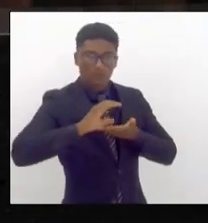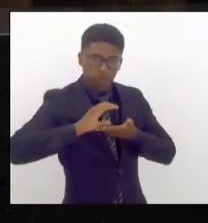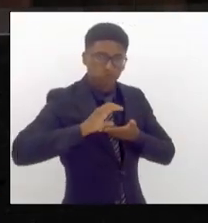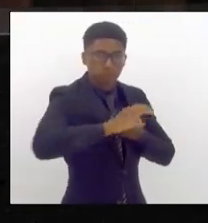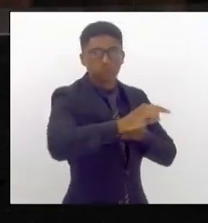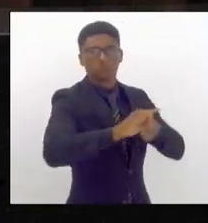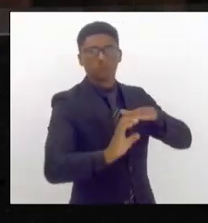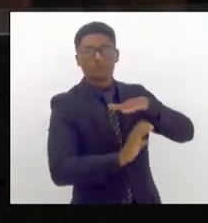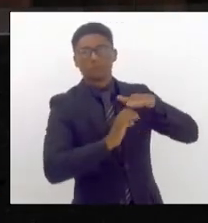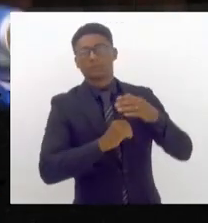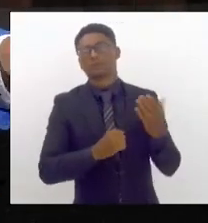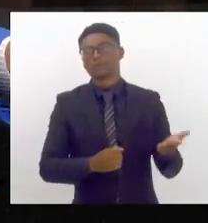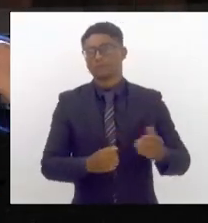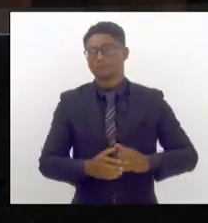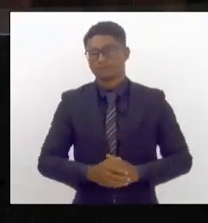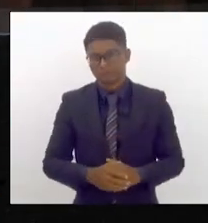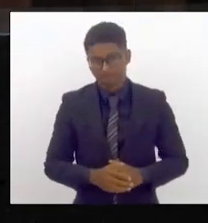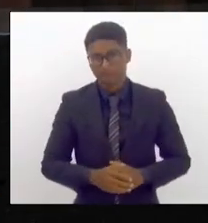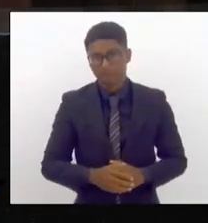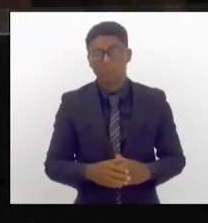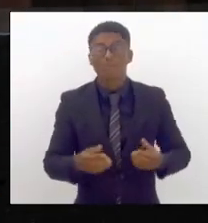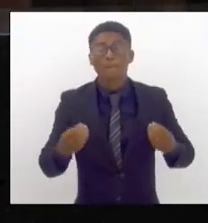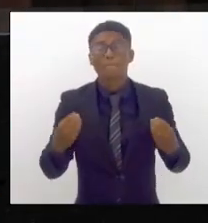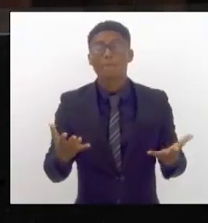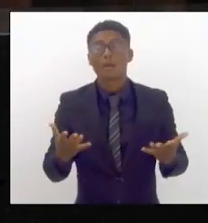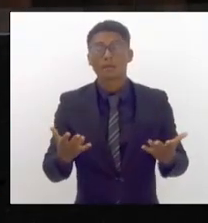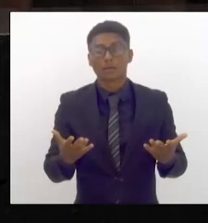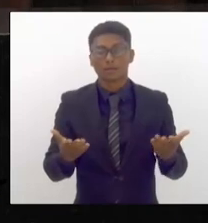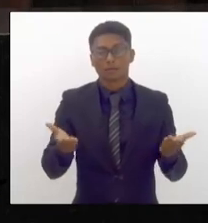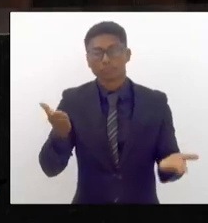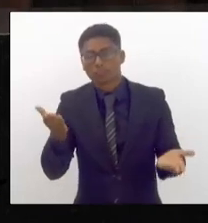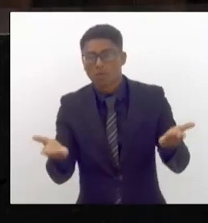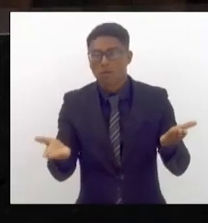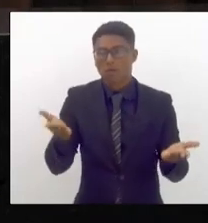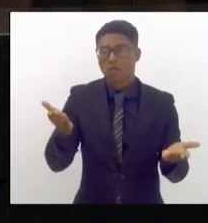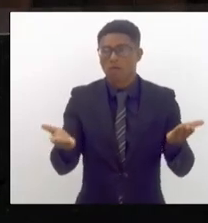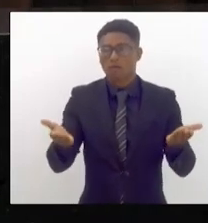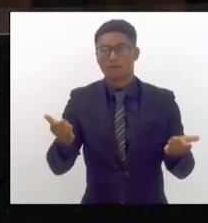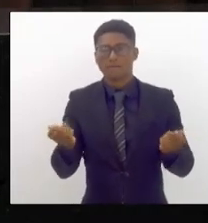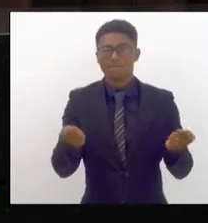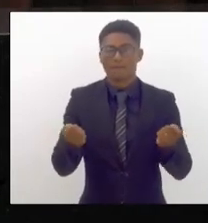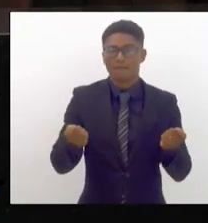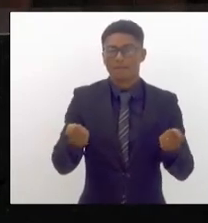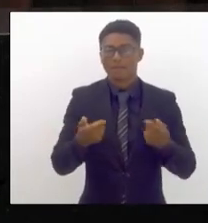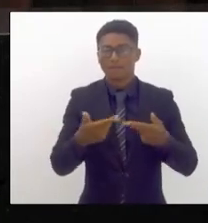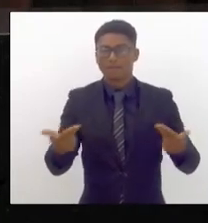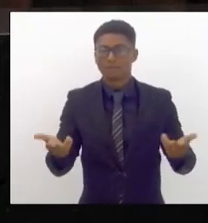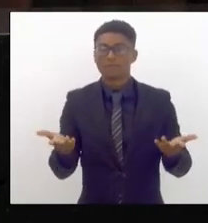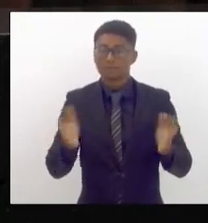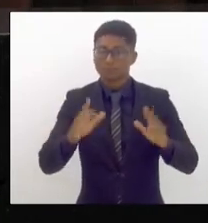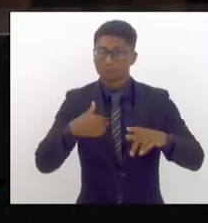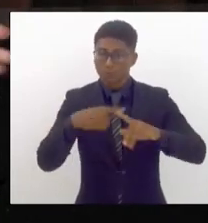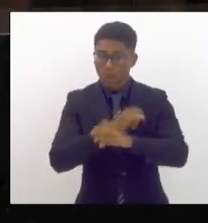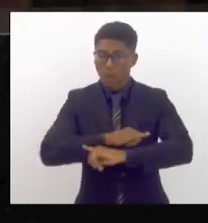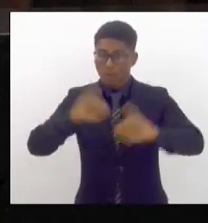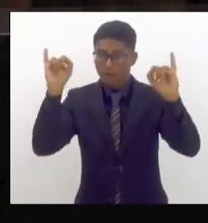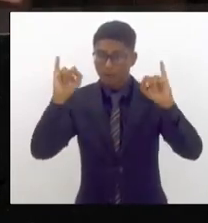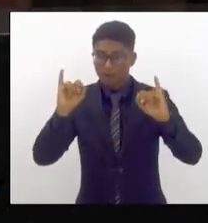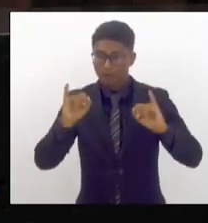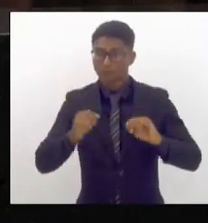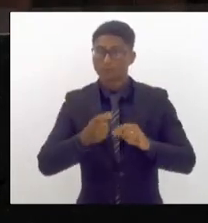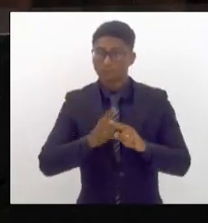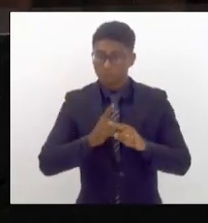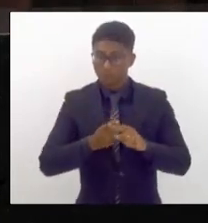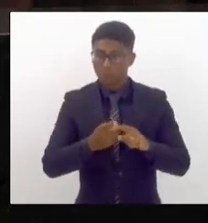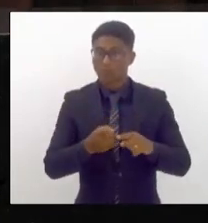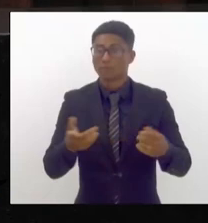está recebendo esse subsídio para poder contrabalançar a questão financeira mas eles já deixam alerta que a situação